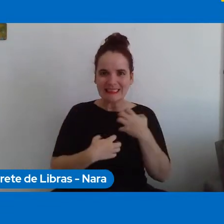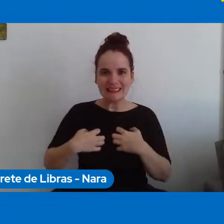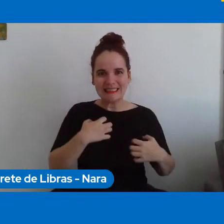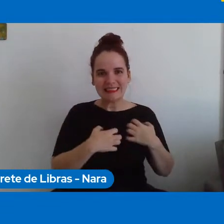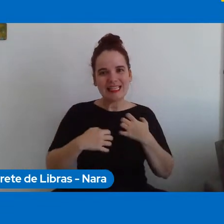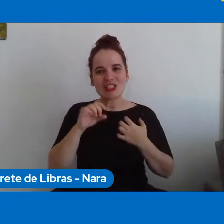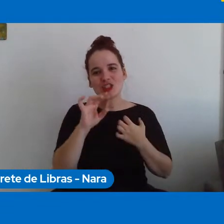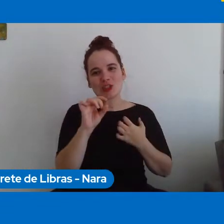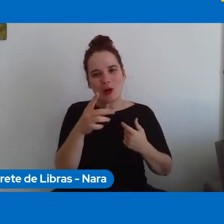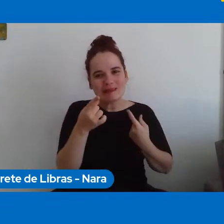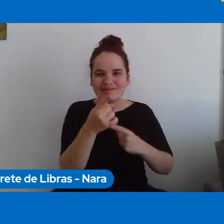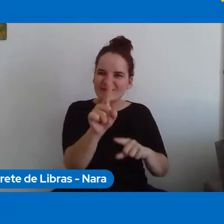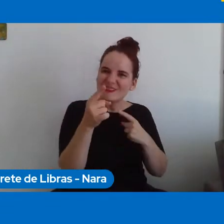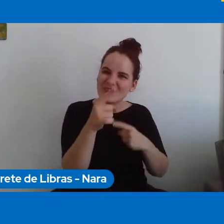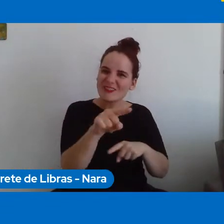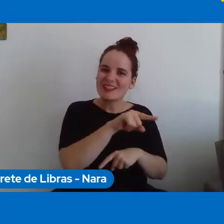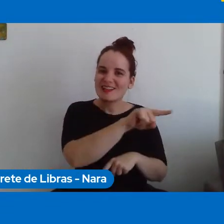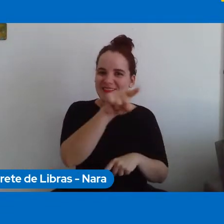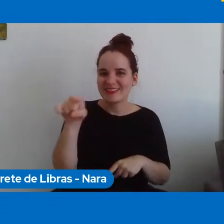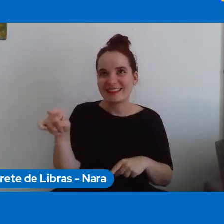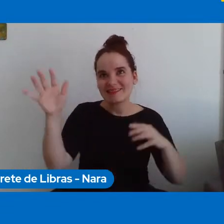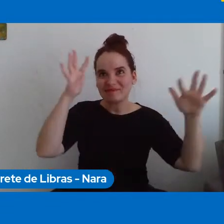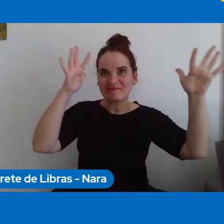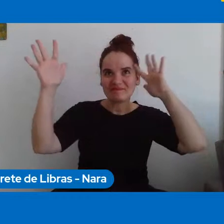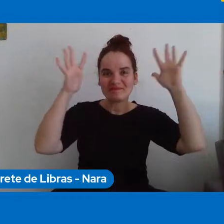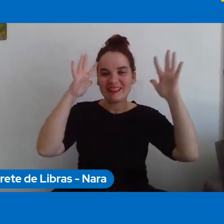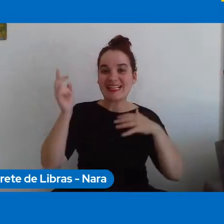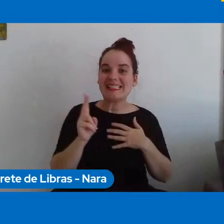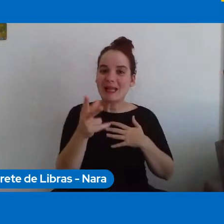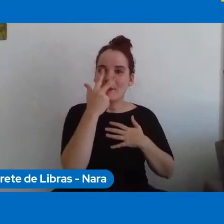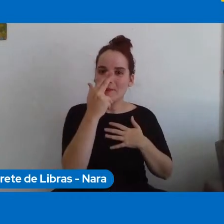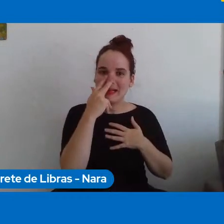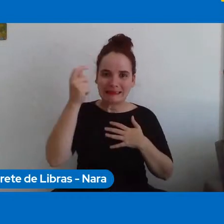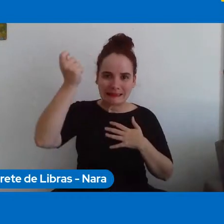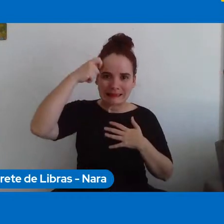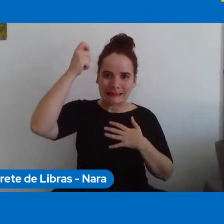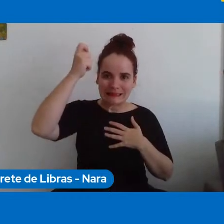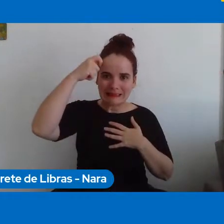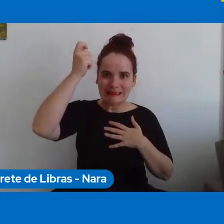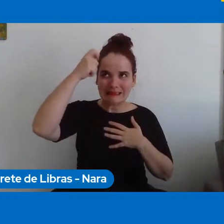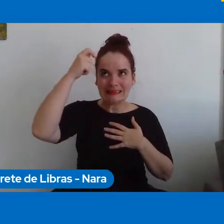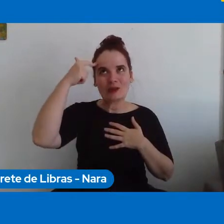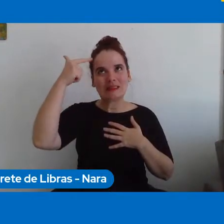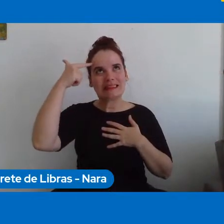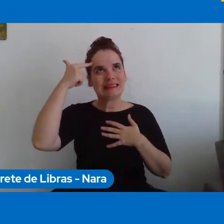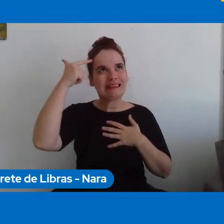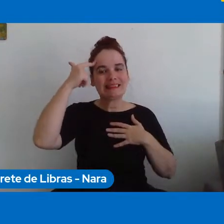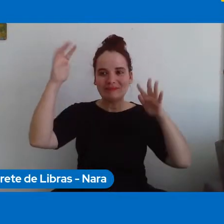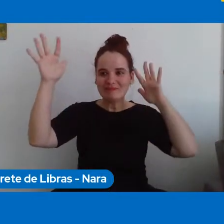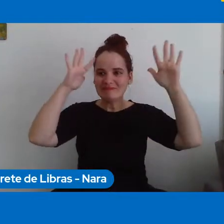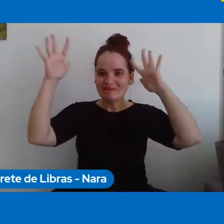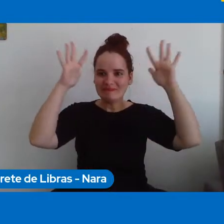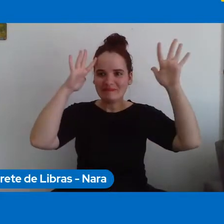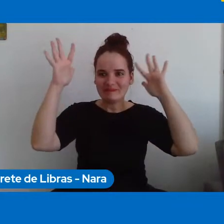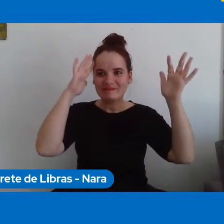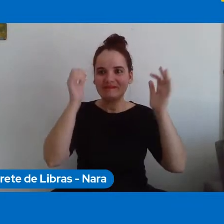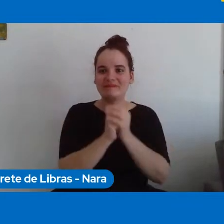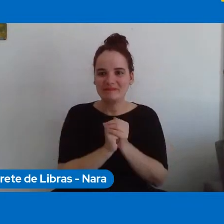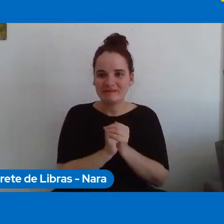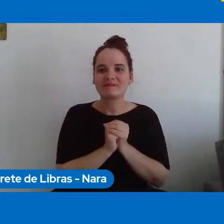algumas provocações que ficam sempre martelando na minha cabeça. Então, eu não vou trazer